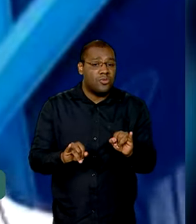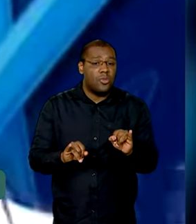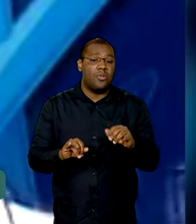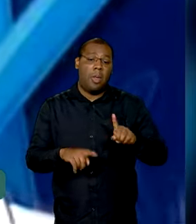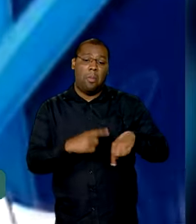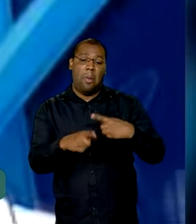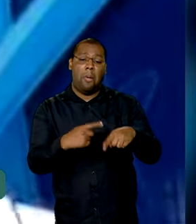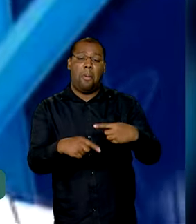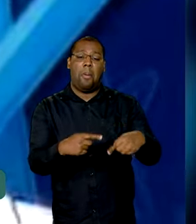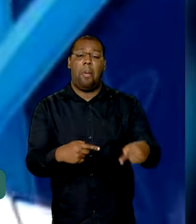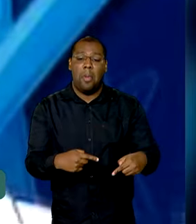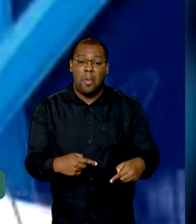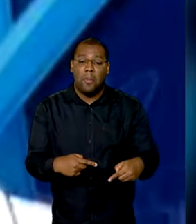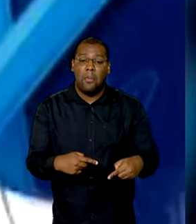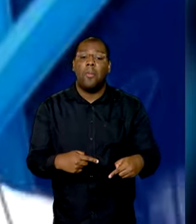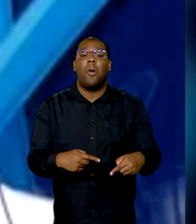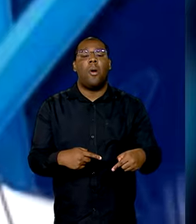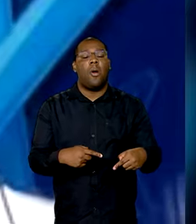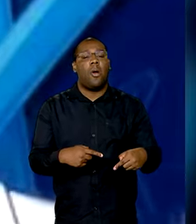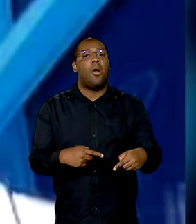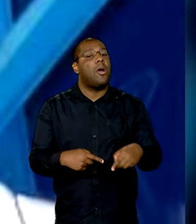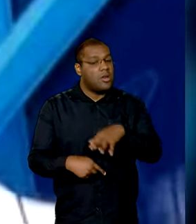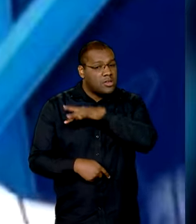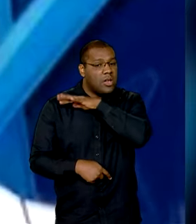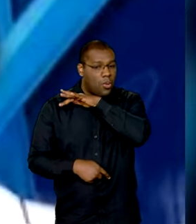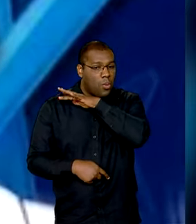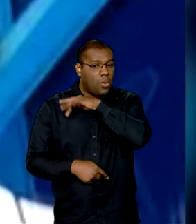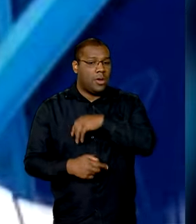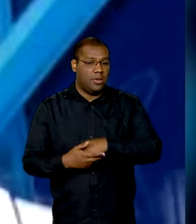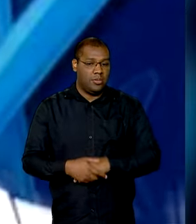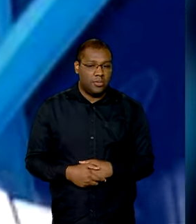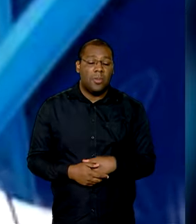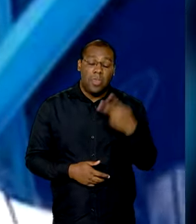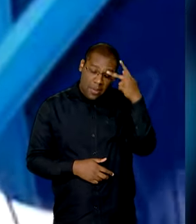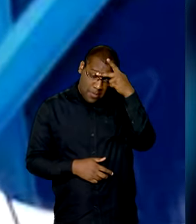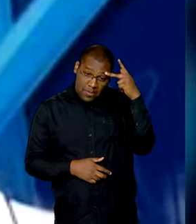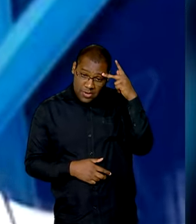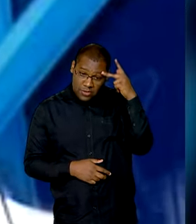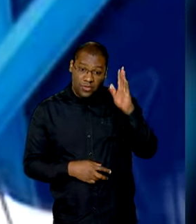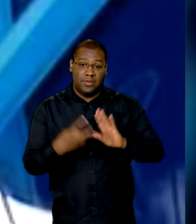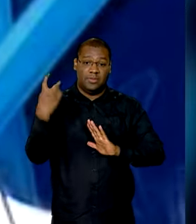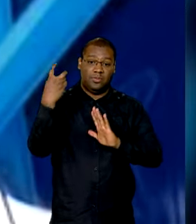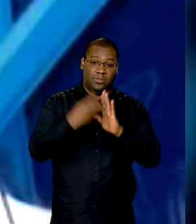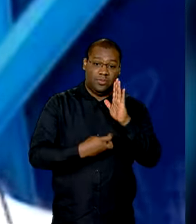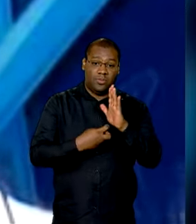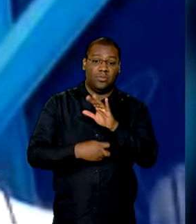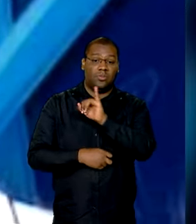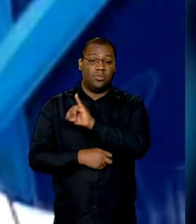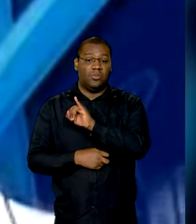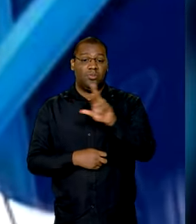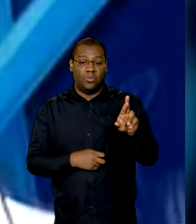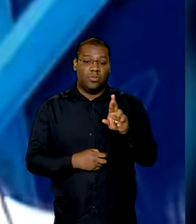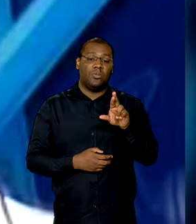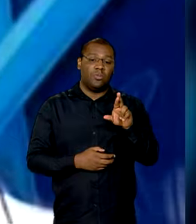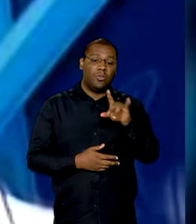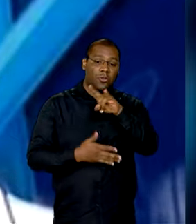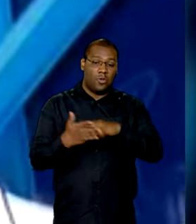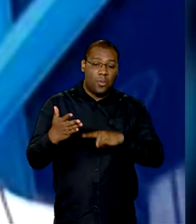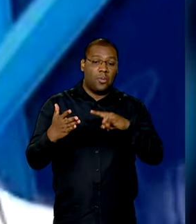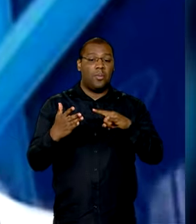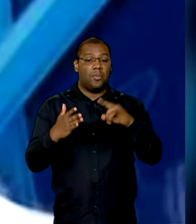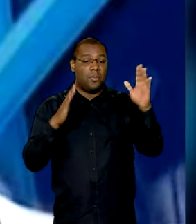Não é o ideal pelo seguinte. Quem entrega a declaração do imposto de renda até o prazo,